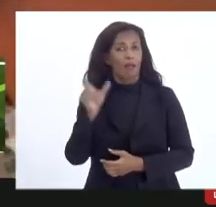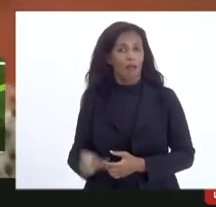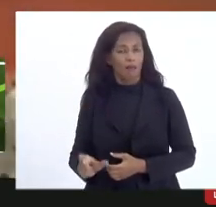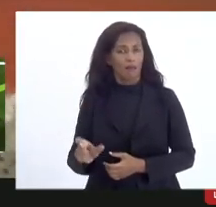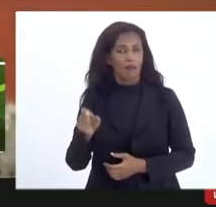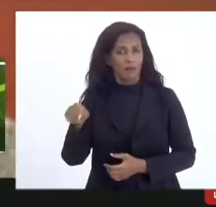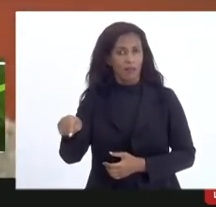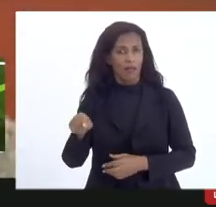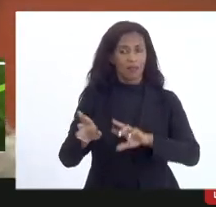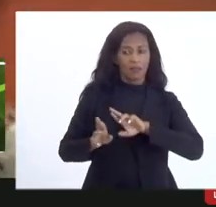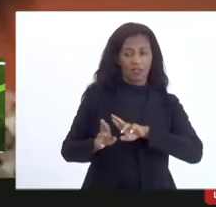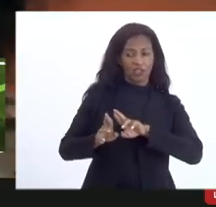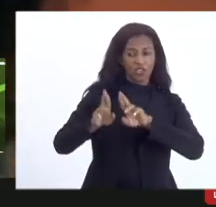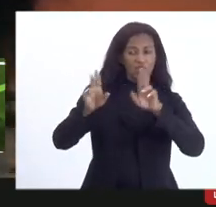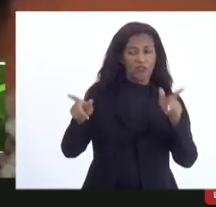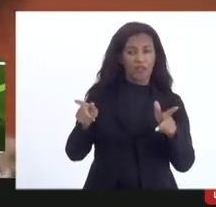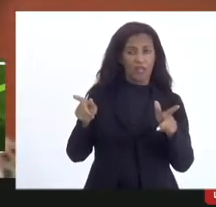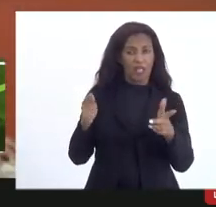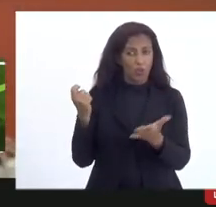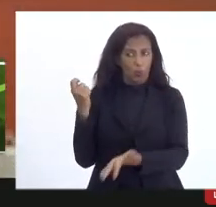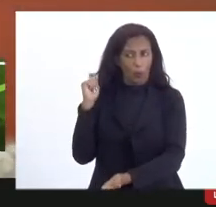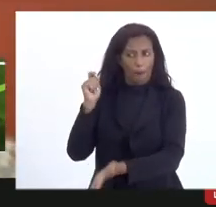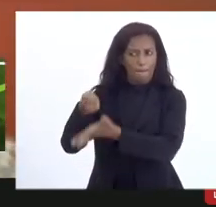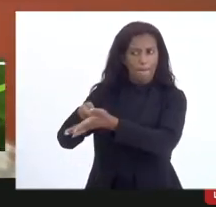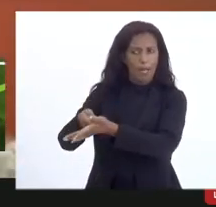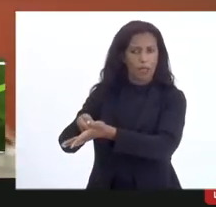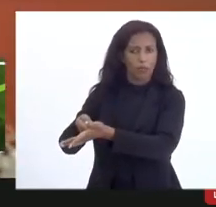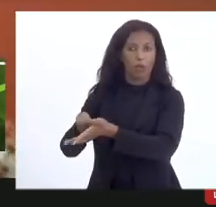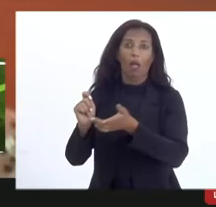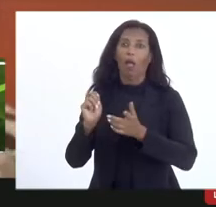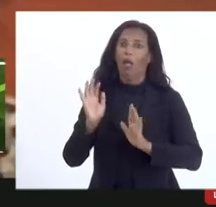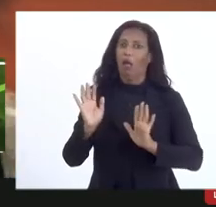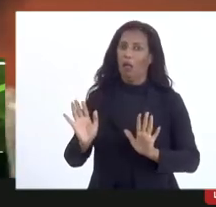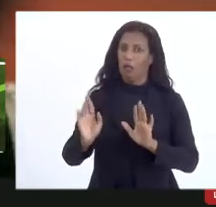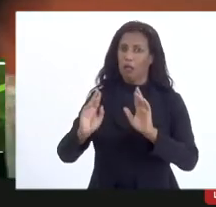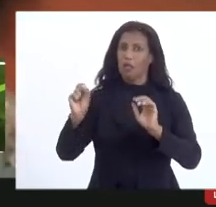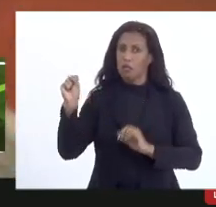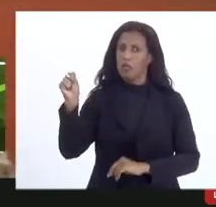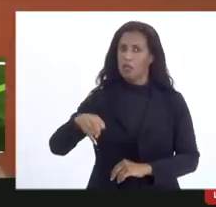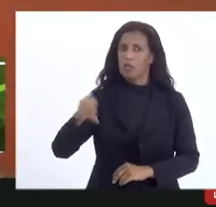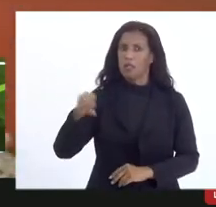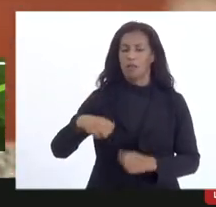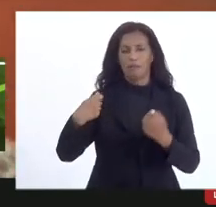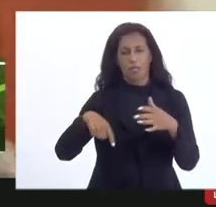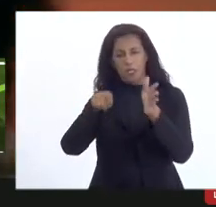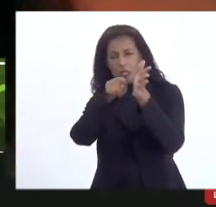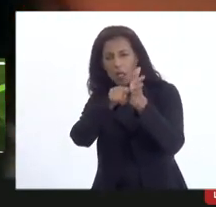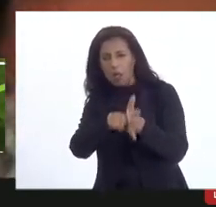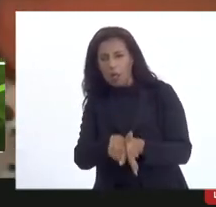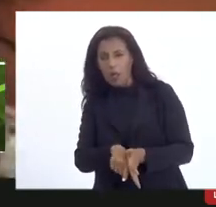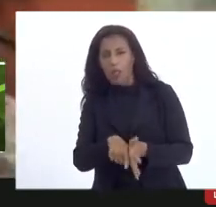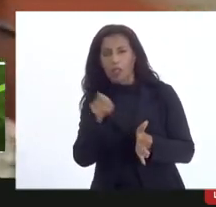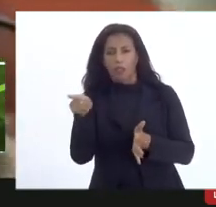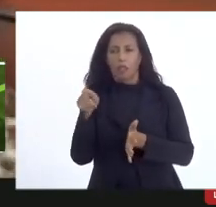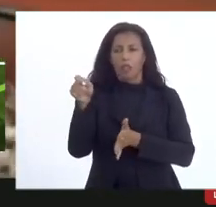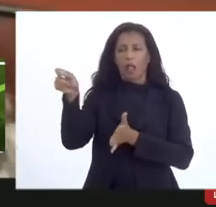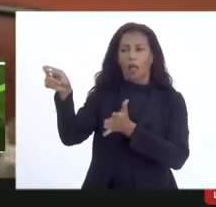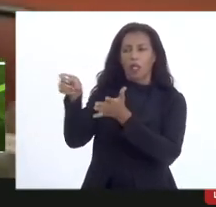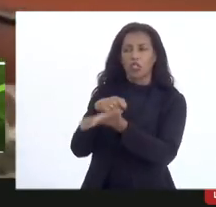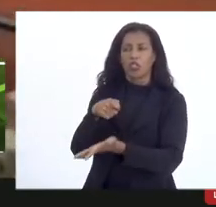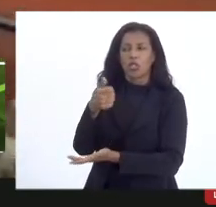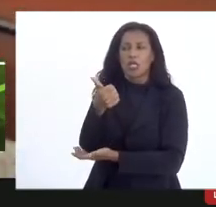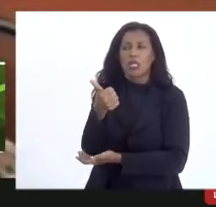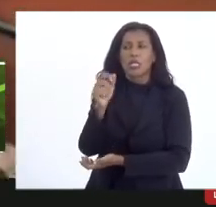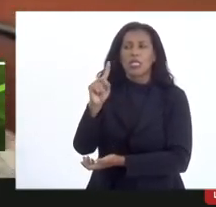está diferente do que foi pactuado aí sim está lá escrito 100 mil